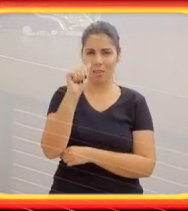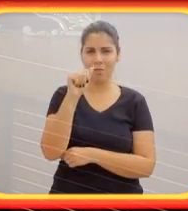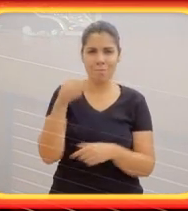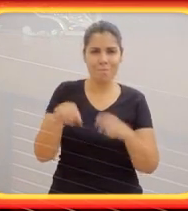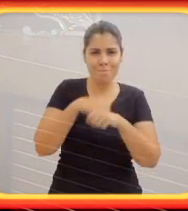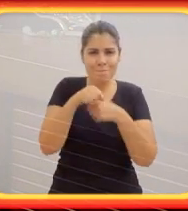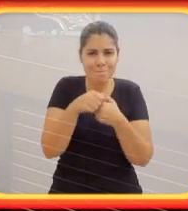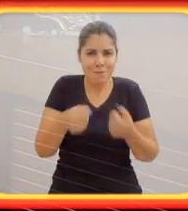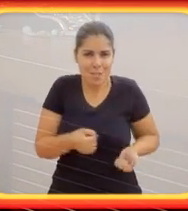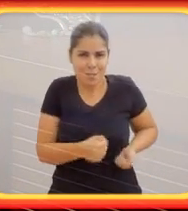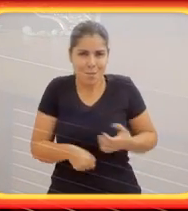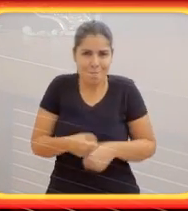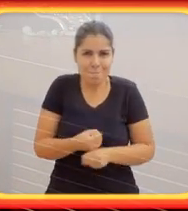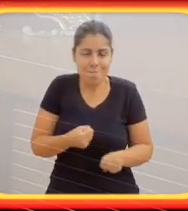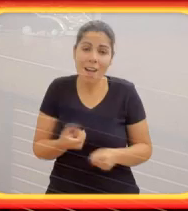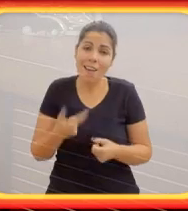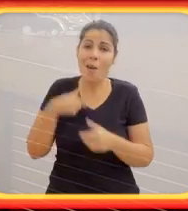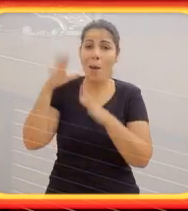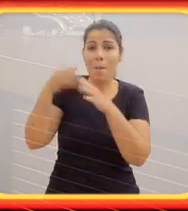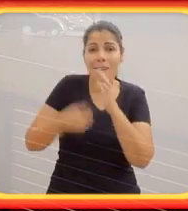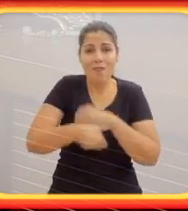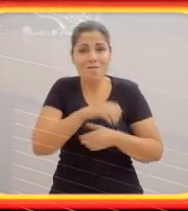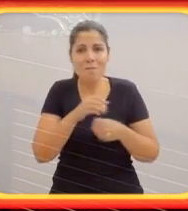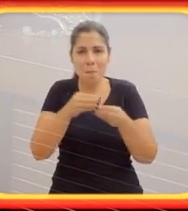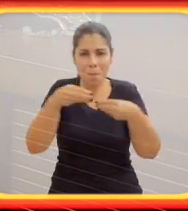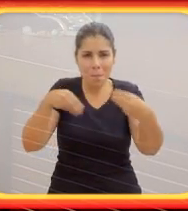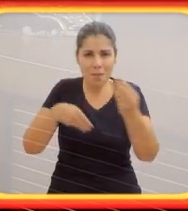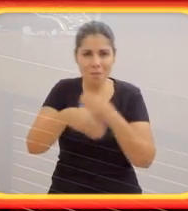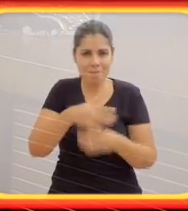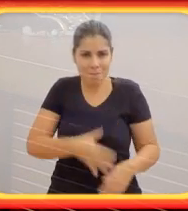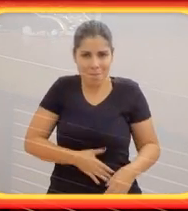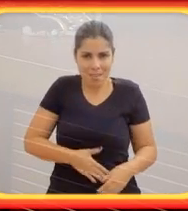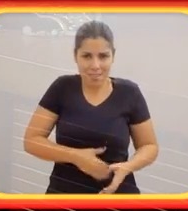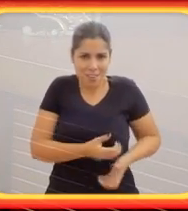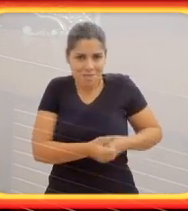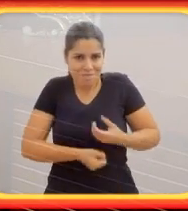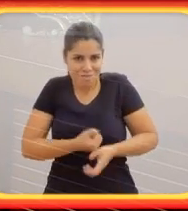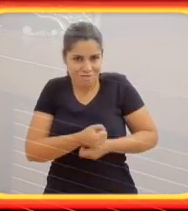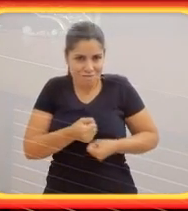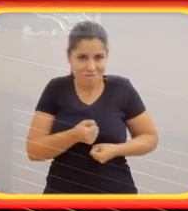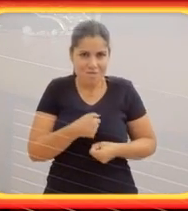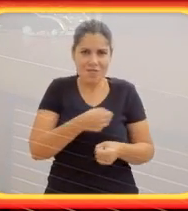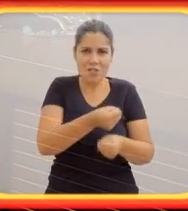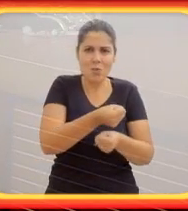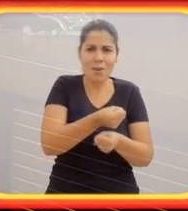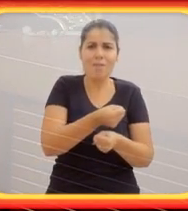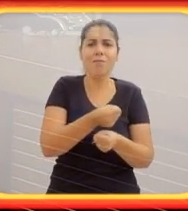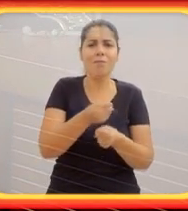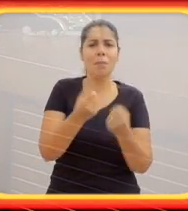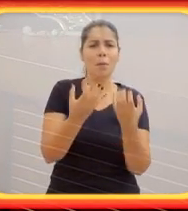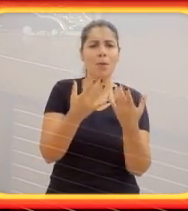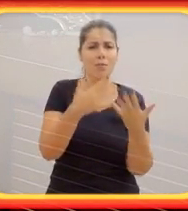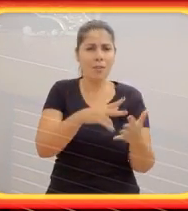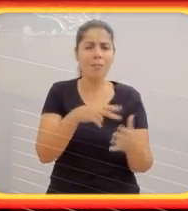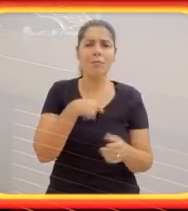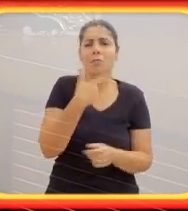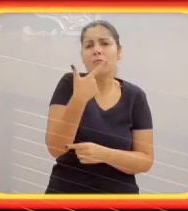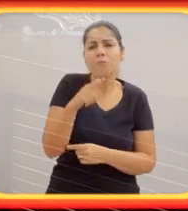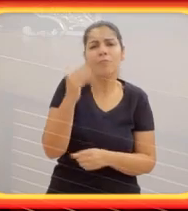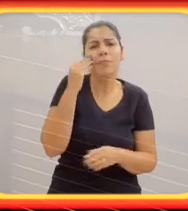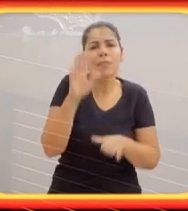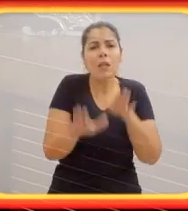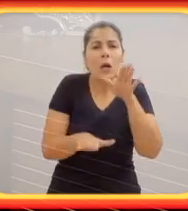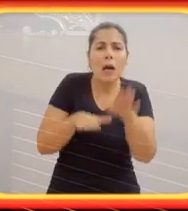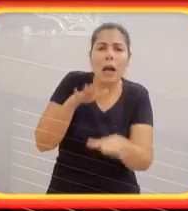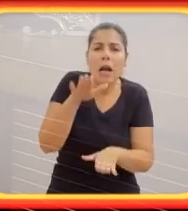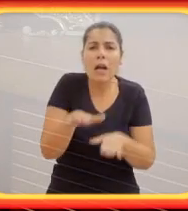meu filho para eu andar com ele? Aí minha mãe me sugeriu que, antigamente, amarrava uma fralda e tal. Aí eu peguei uma